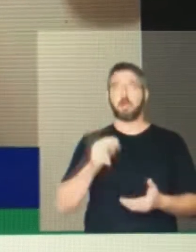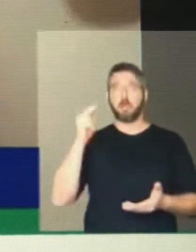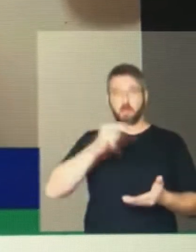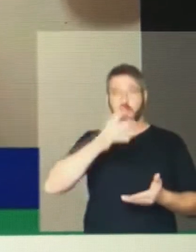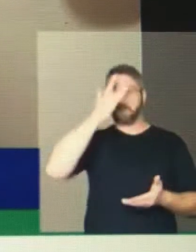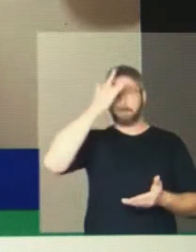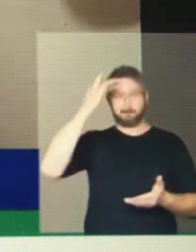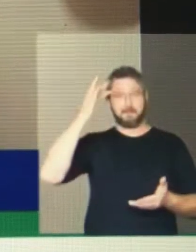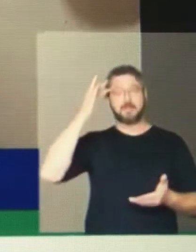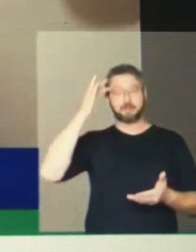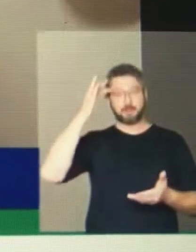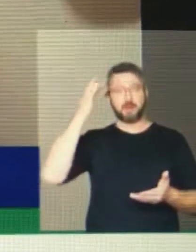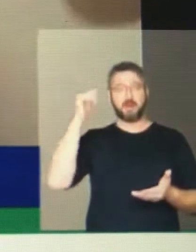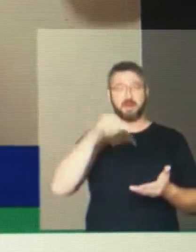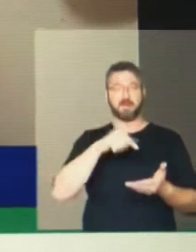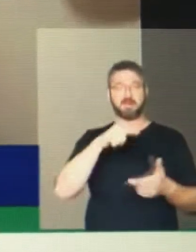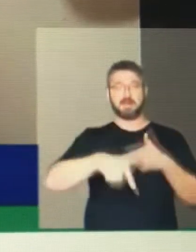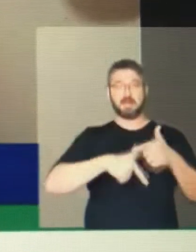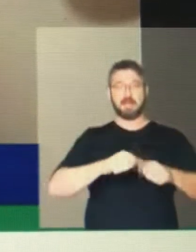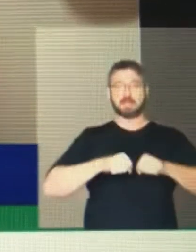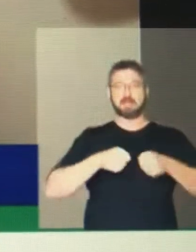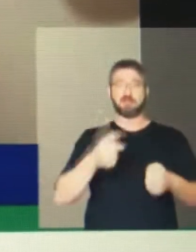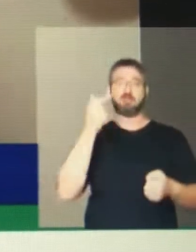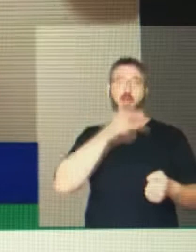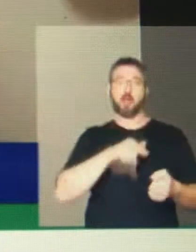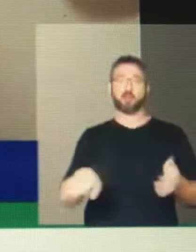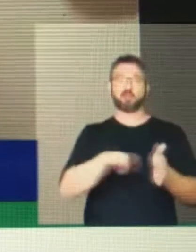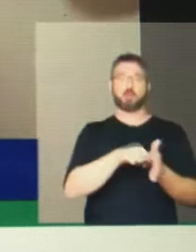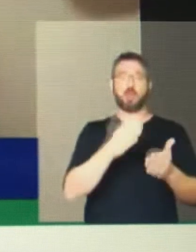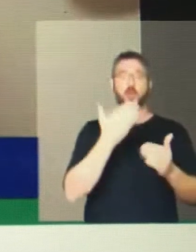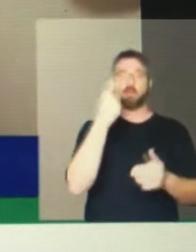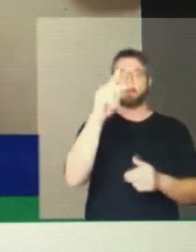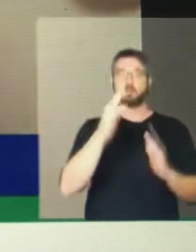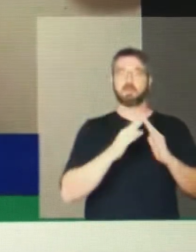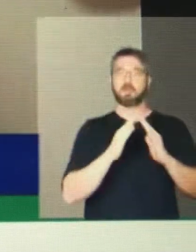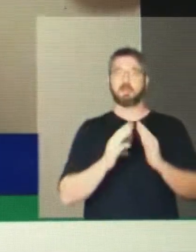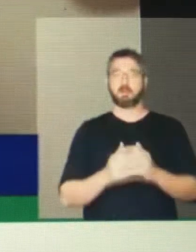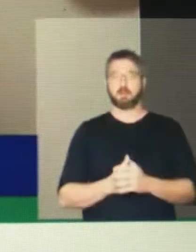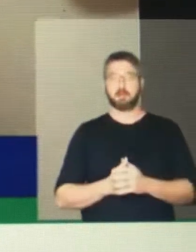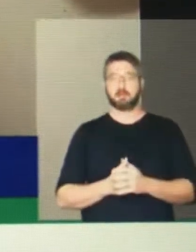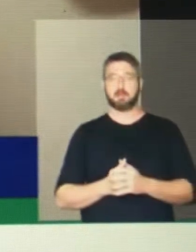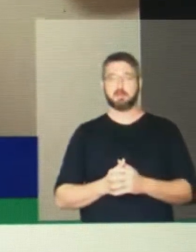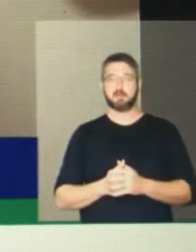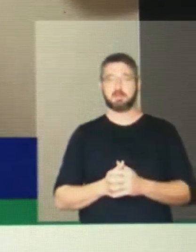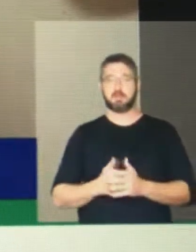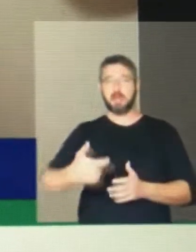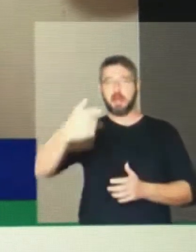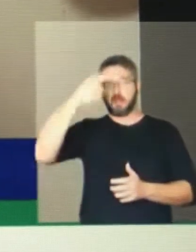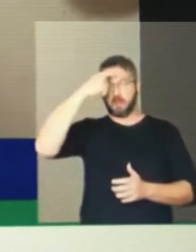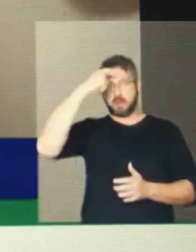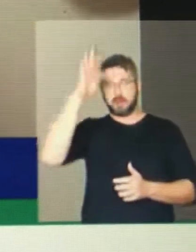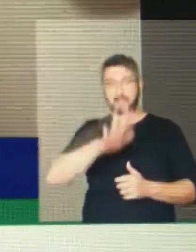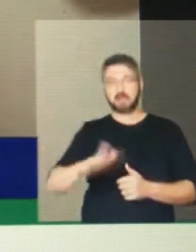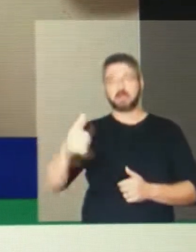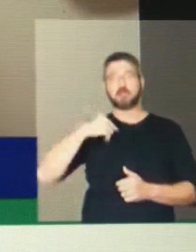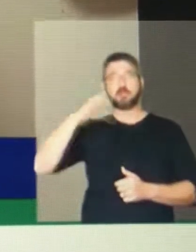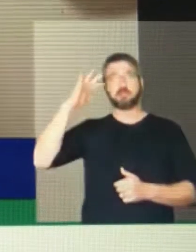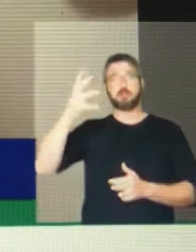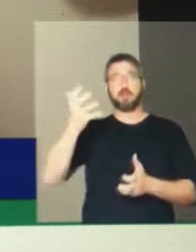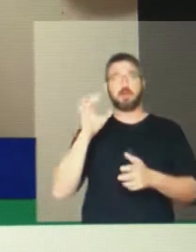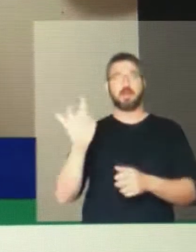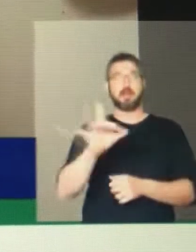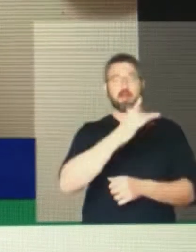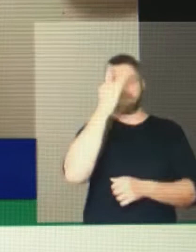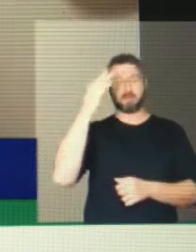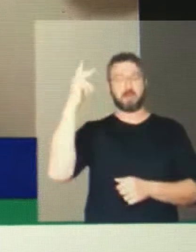na consciência nacional. Nós da voz do campo não podemos ficar por último e nem com a sobra das políticas